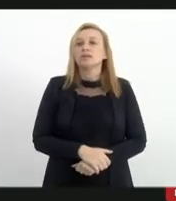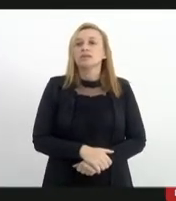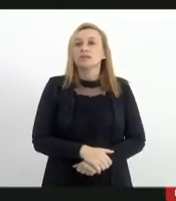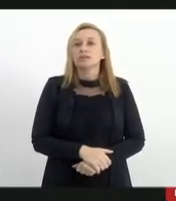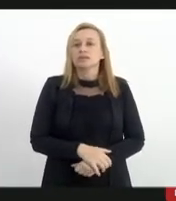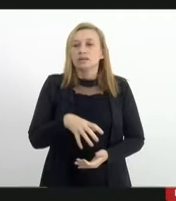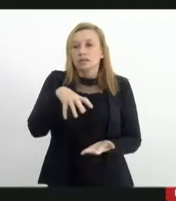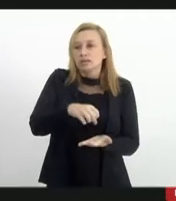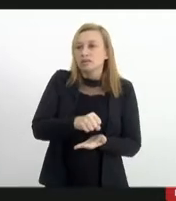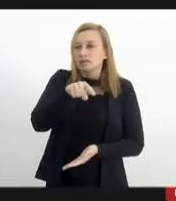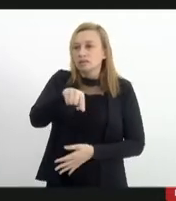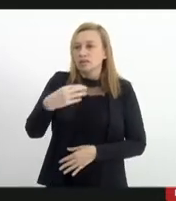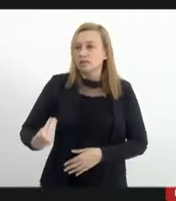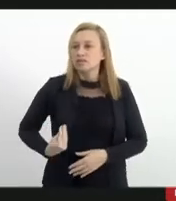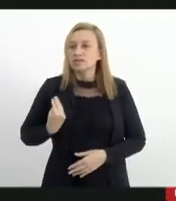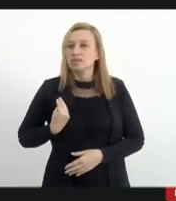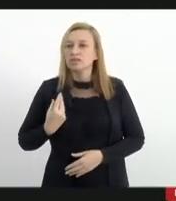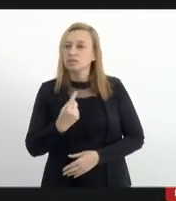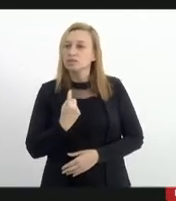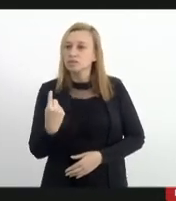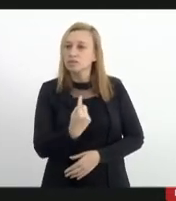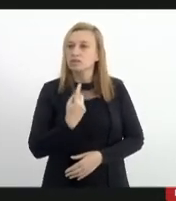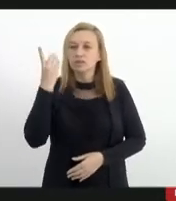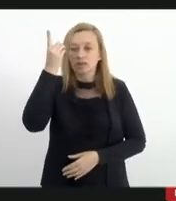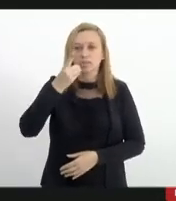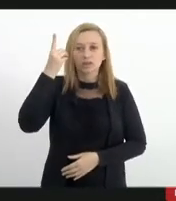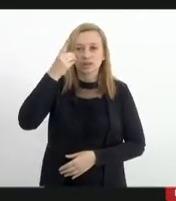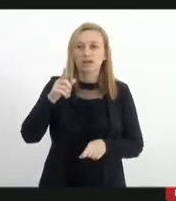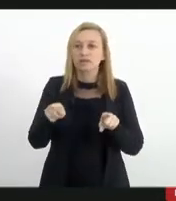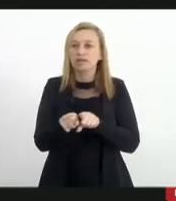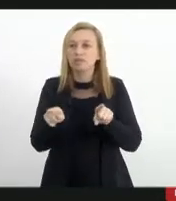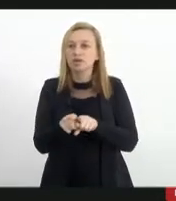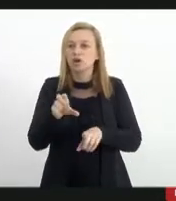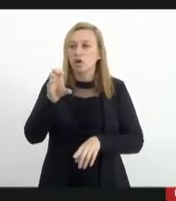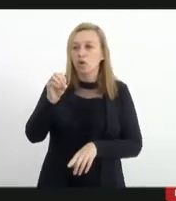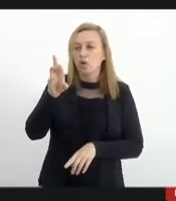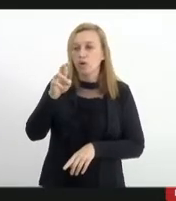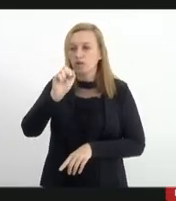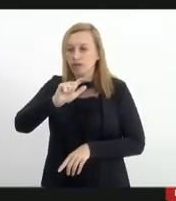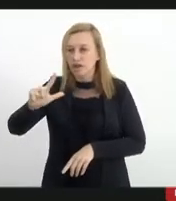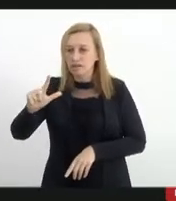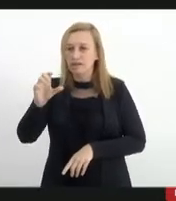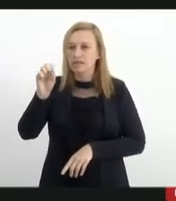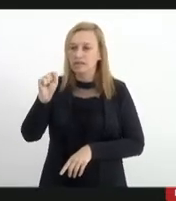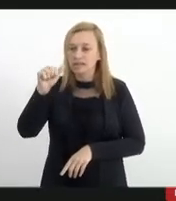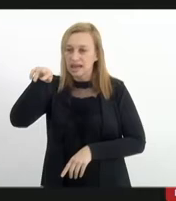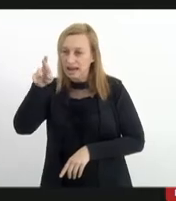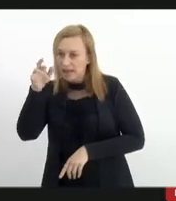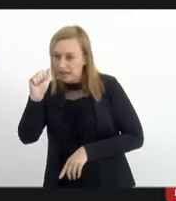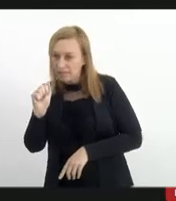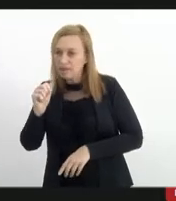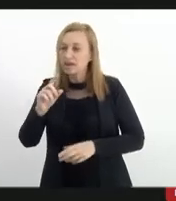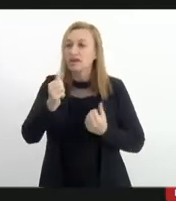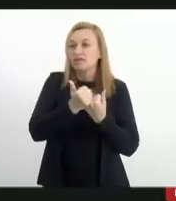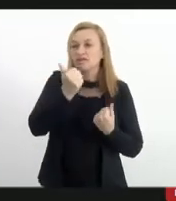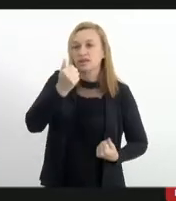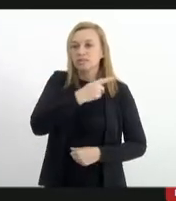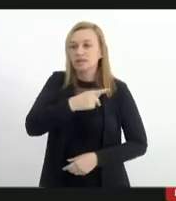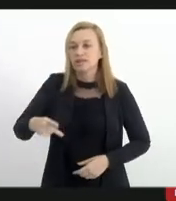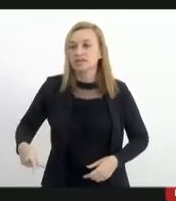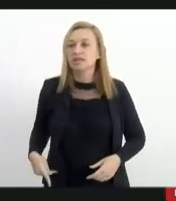Registro aqui a presença do nosso deputado também, Coronel Salema, vice-presidente da Comissão de Segurança Pública.